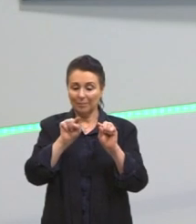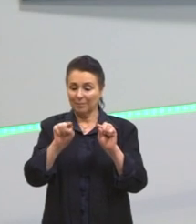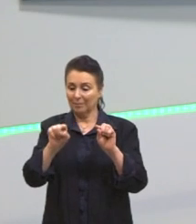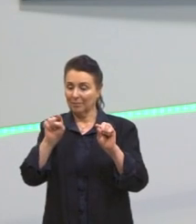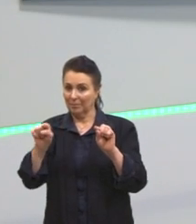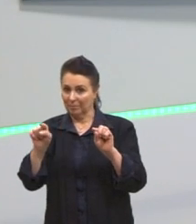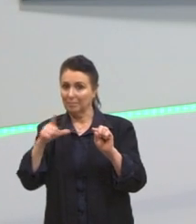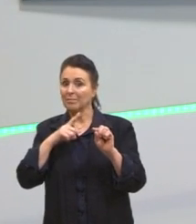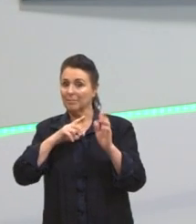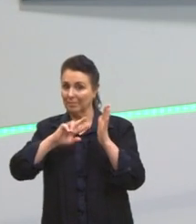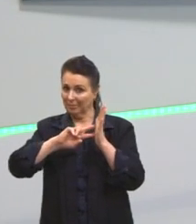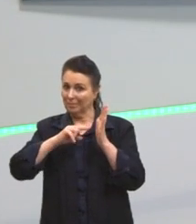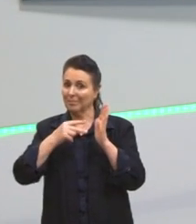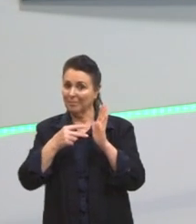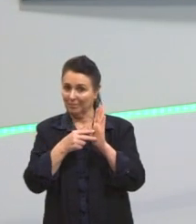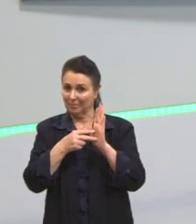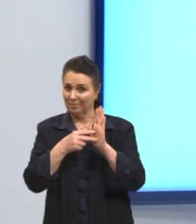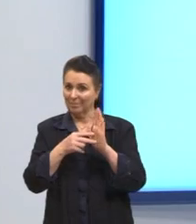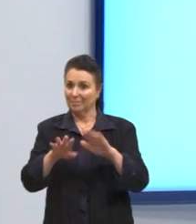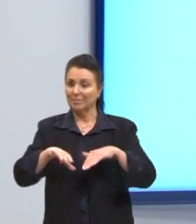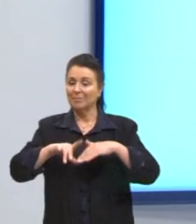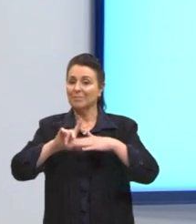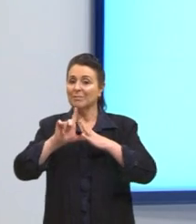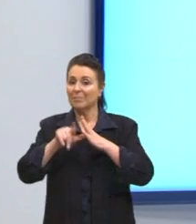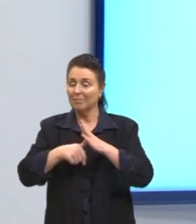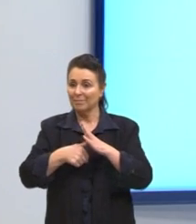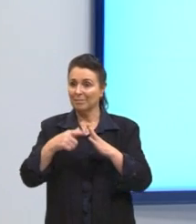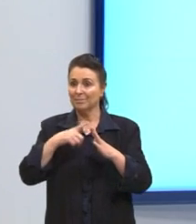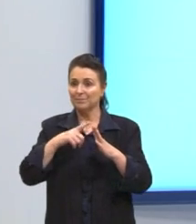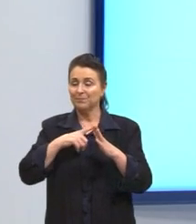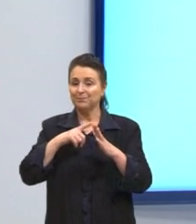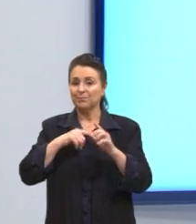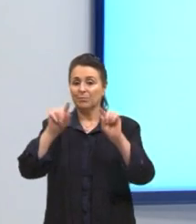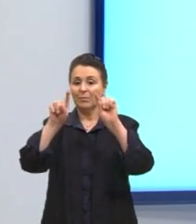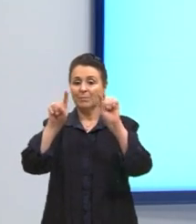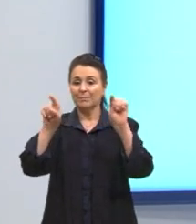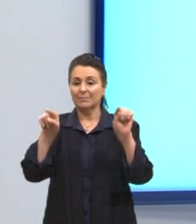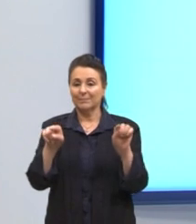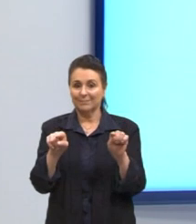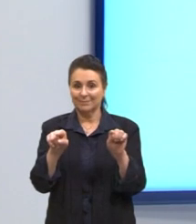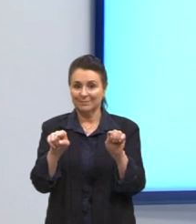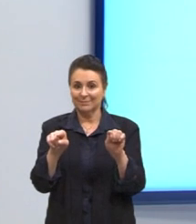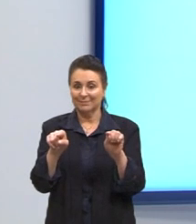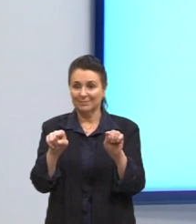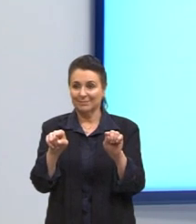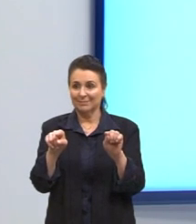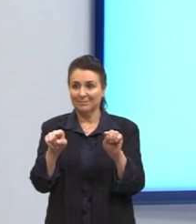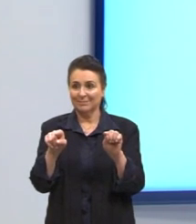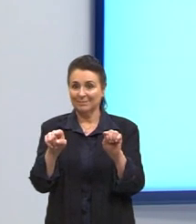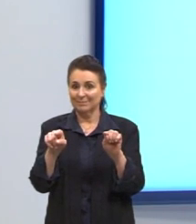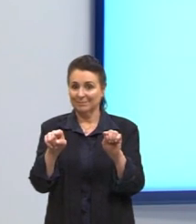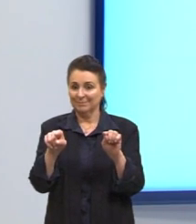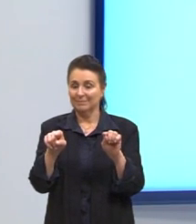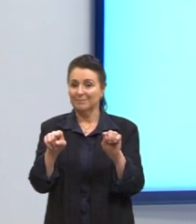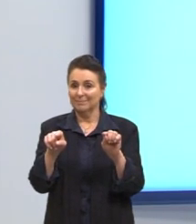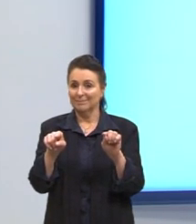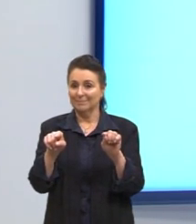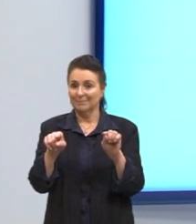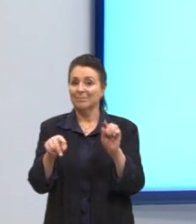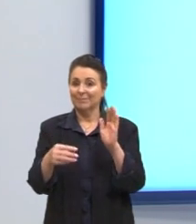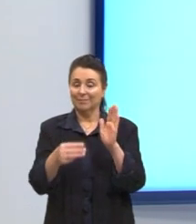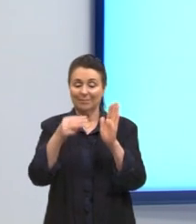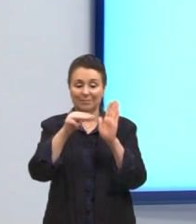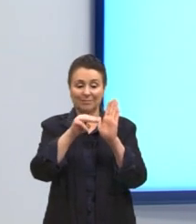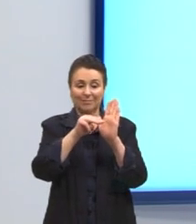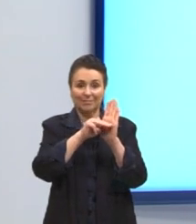significado. E depois, nós temos lá o parênteses. Terceiro item, o parênteses.